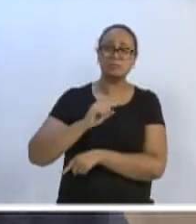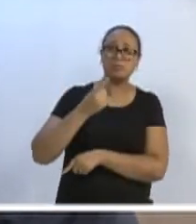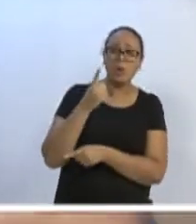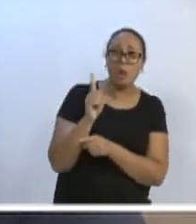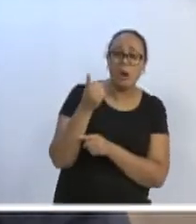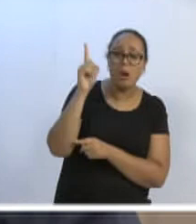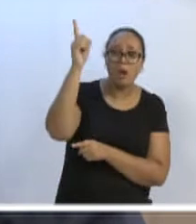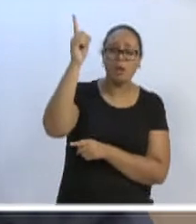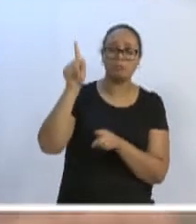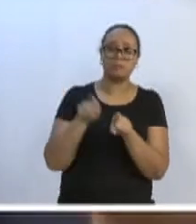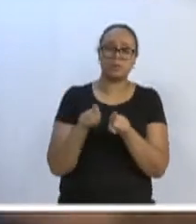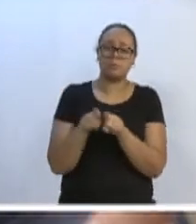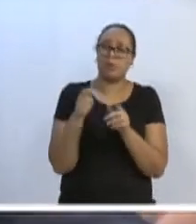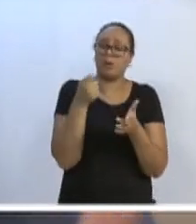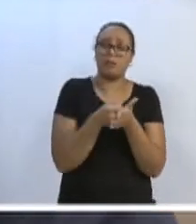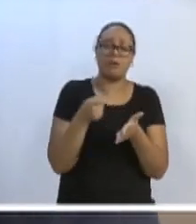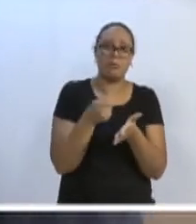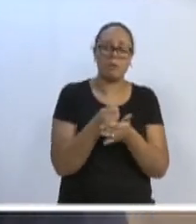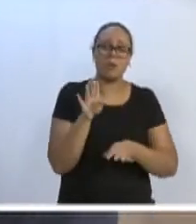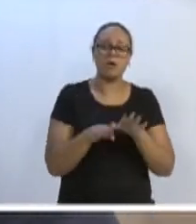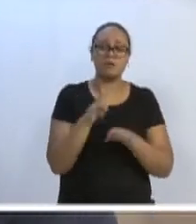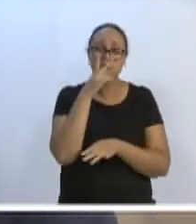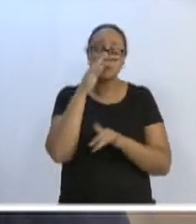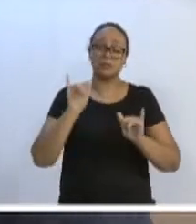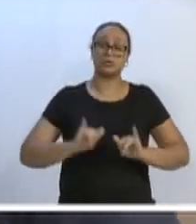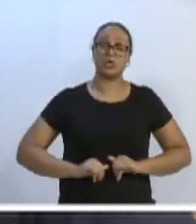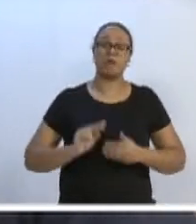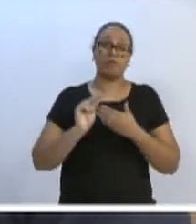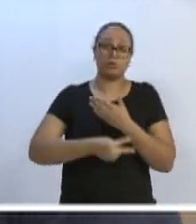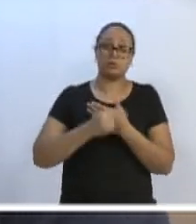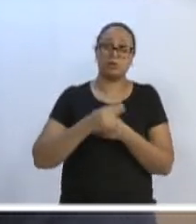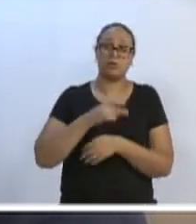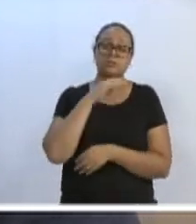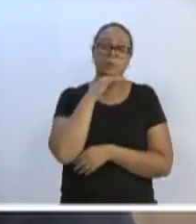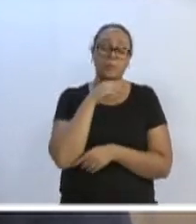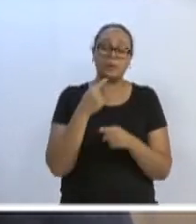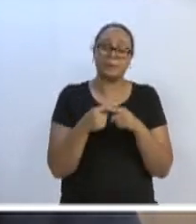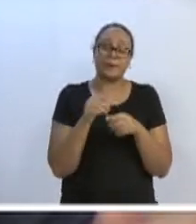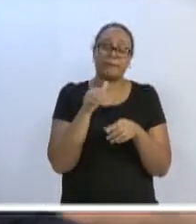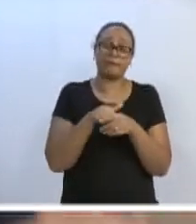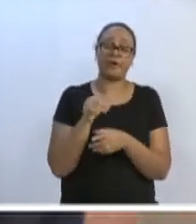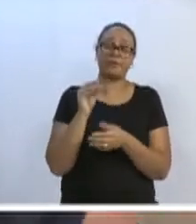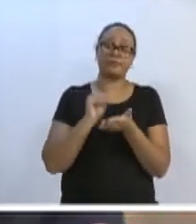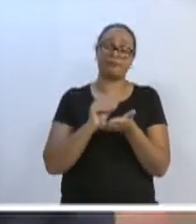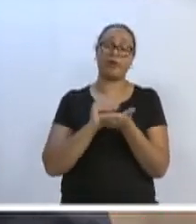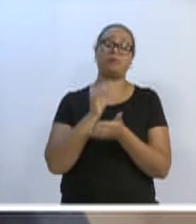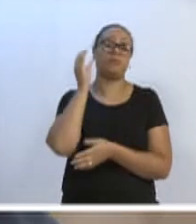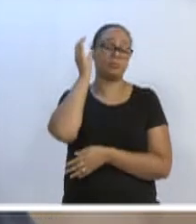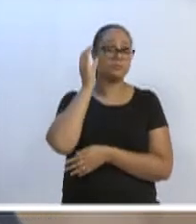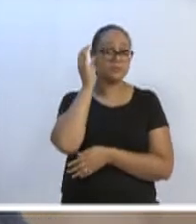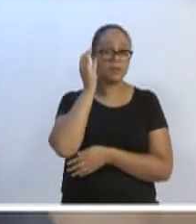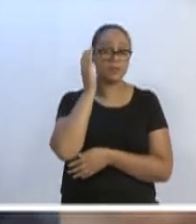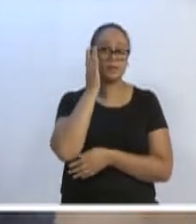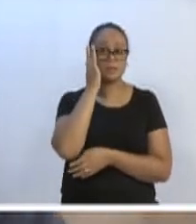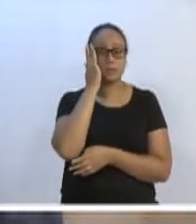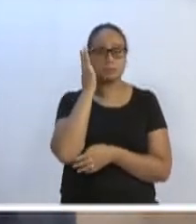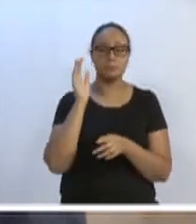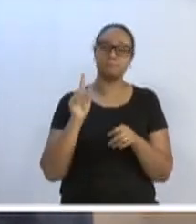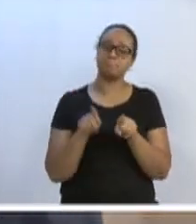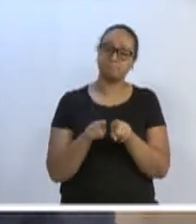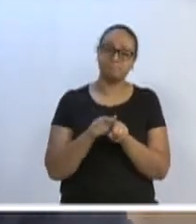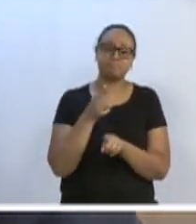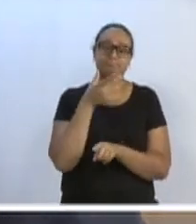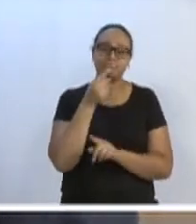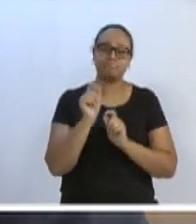também ficam fazendo as suas cobranças, às vezes sofrendo as consequências do voto, que também não teve a consciência de saber que, nesses momentos, poderíamos estar